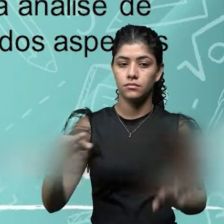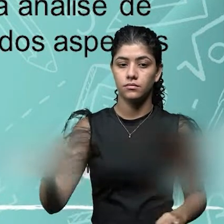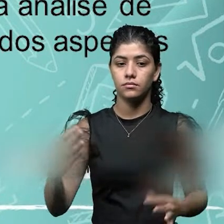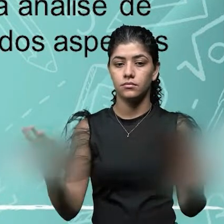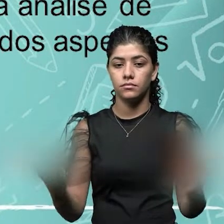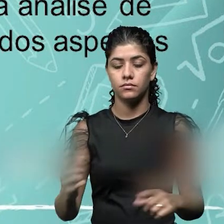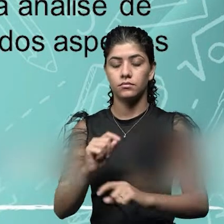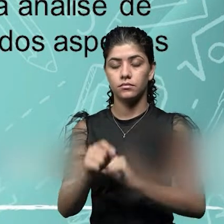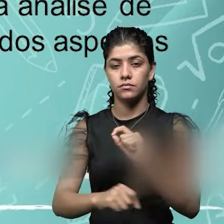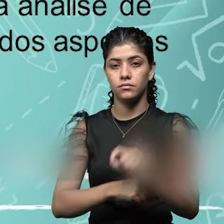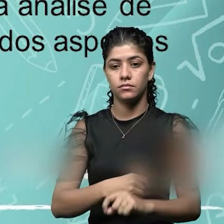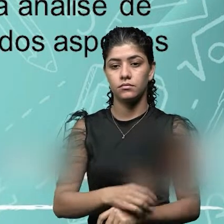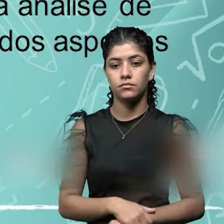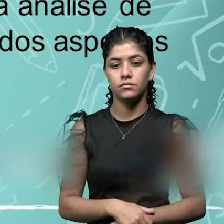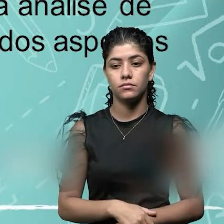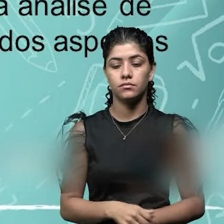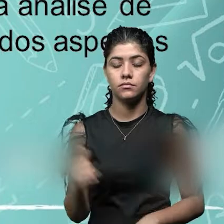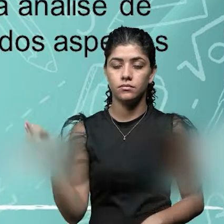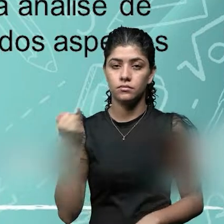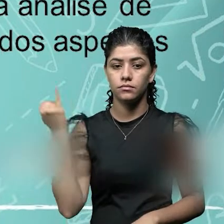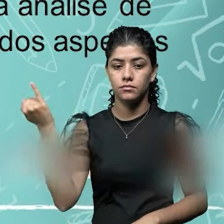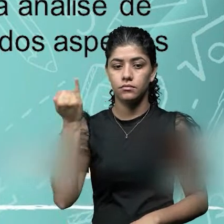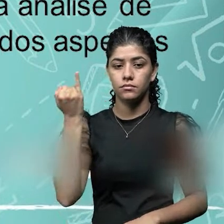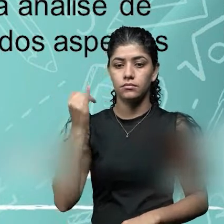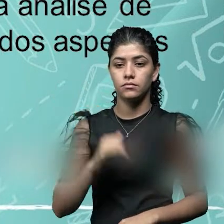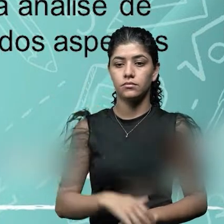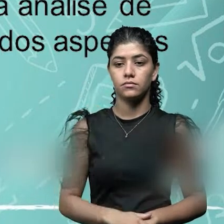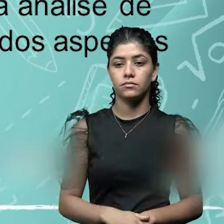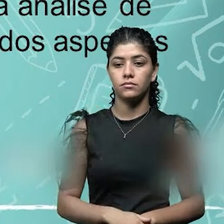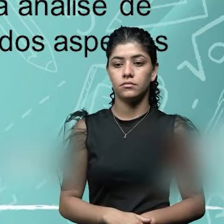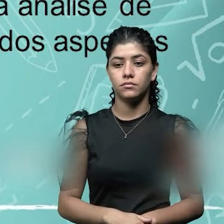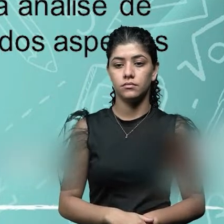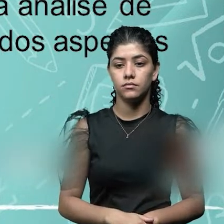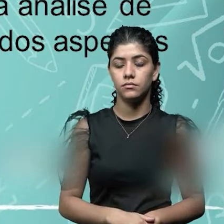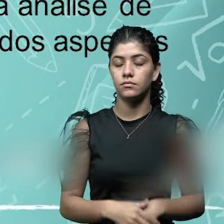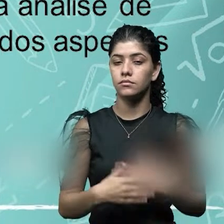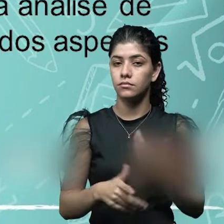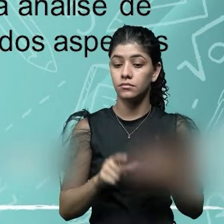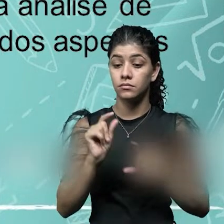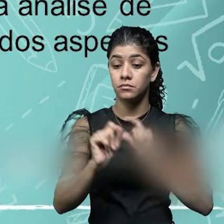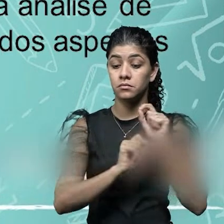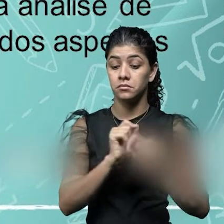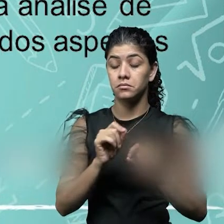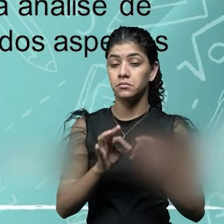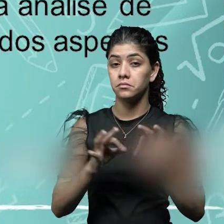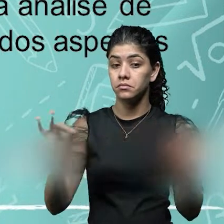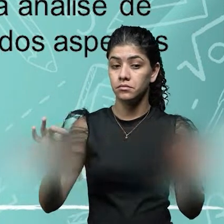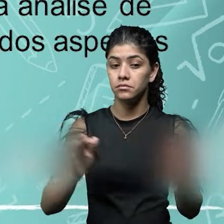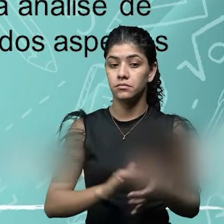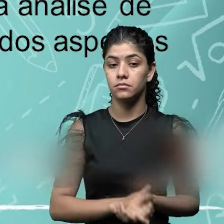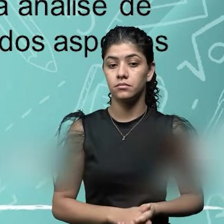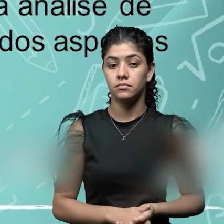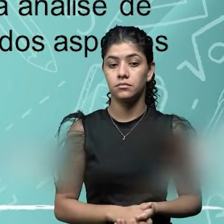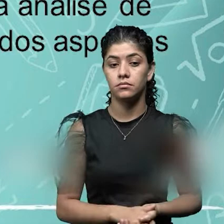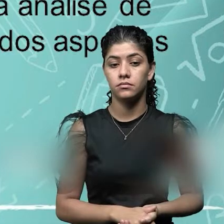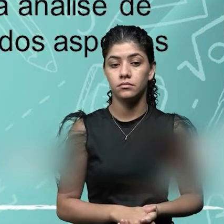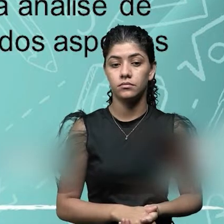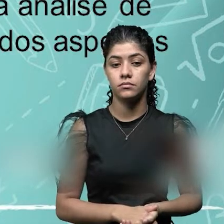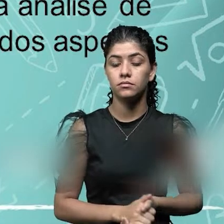vários fatores são levados em conta após definir o que será medido. Uma